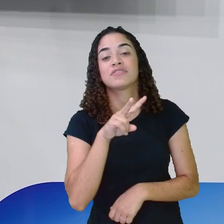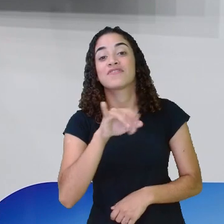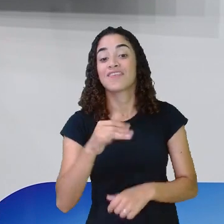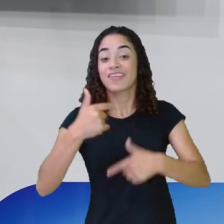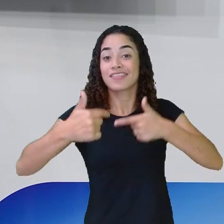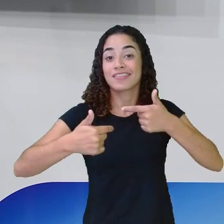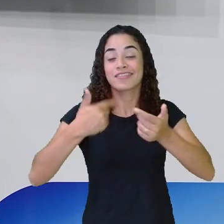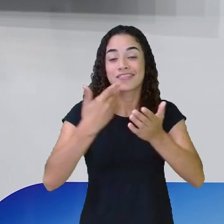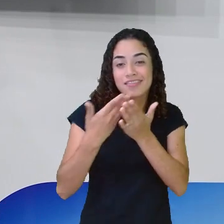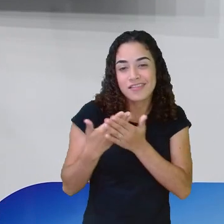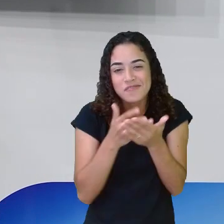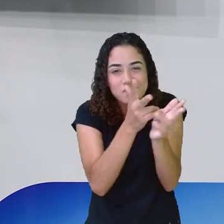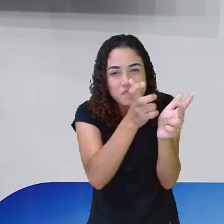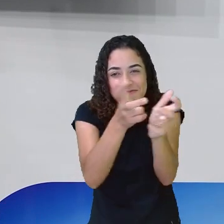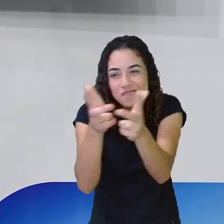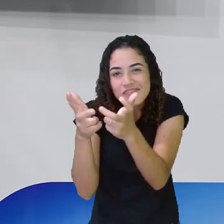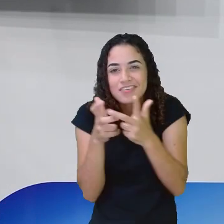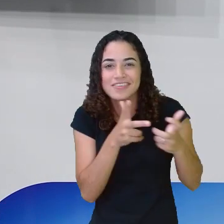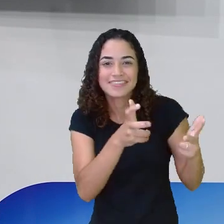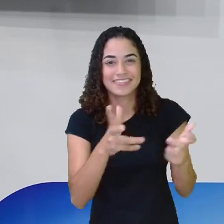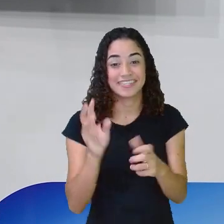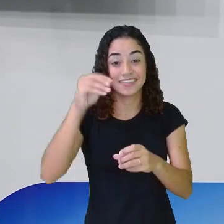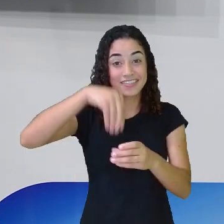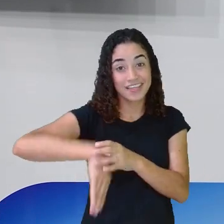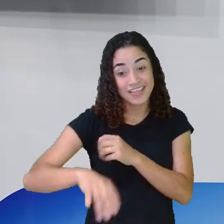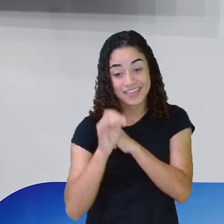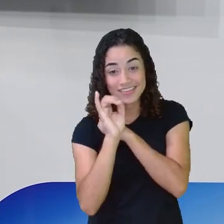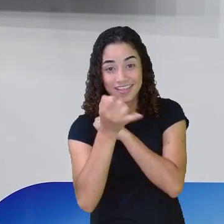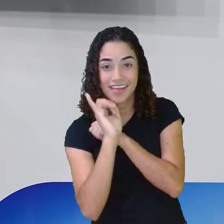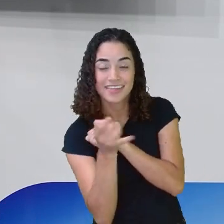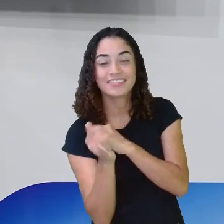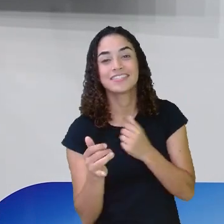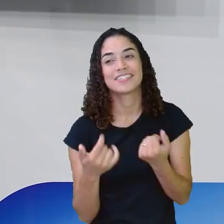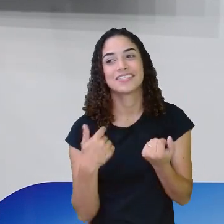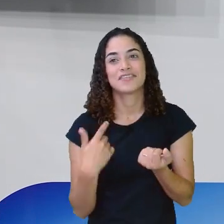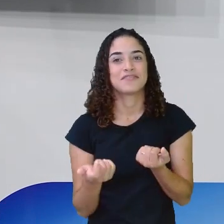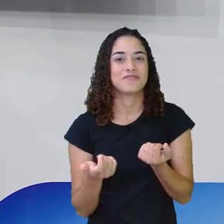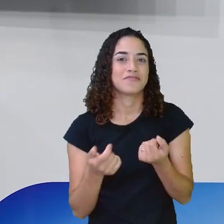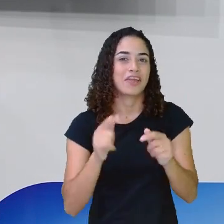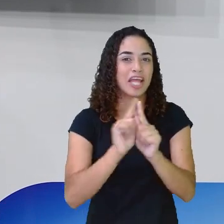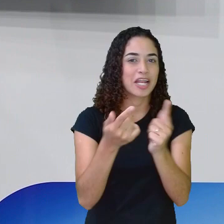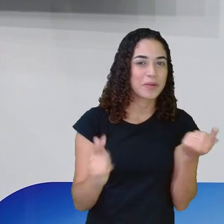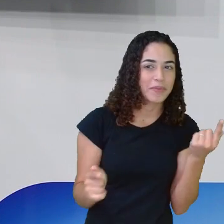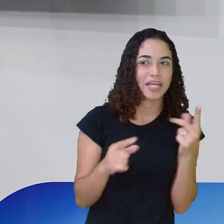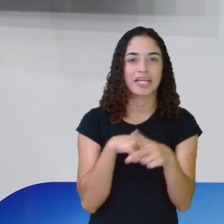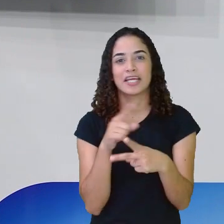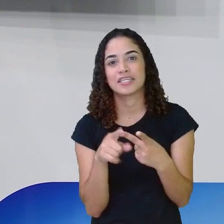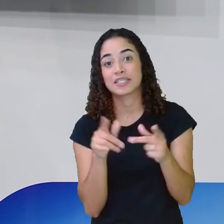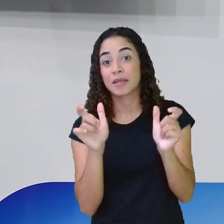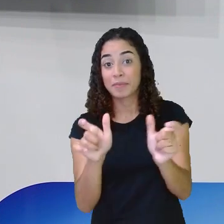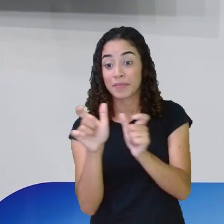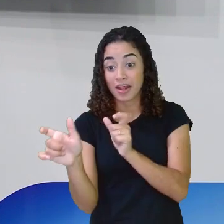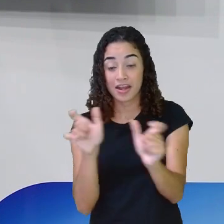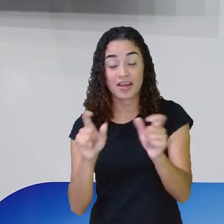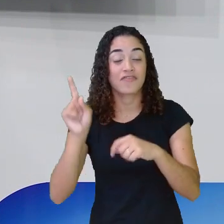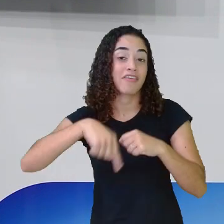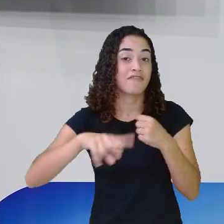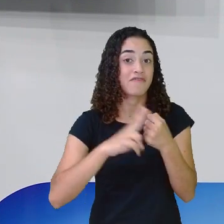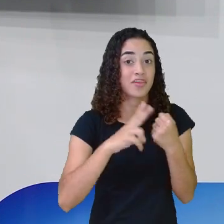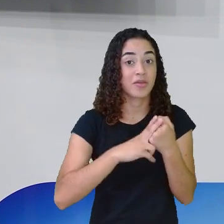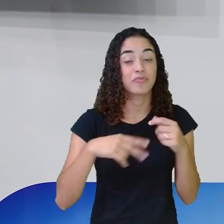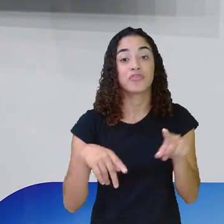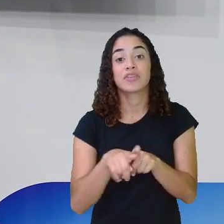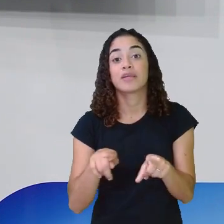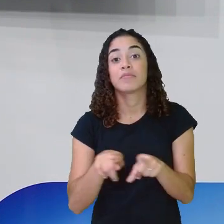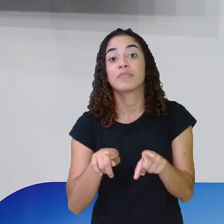trabalhando, você vai estar identificando ali, dentro da narrativa, a classe de palavras que são os verbos e já